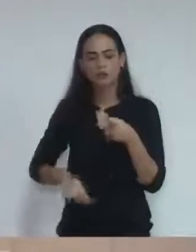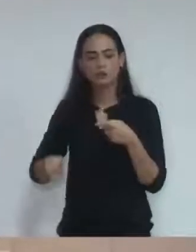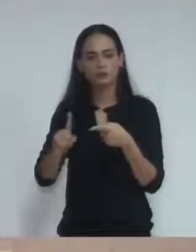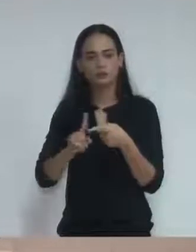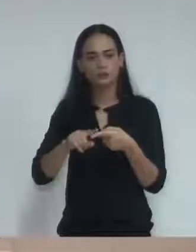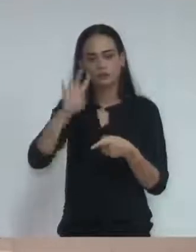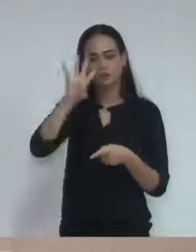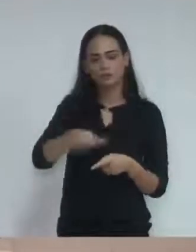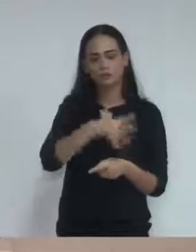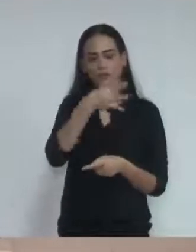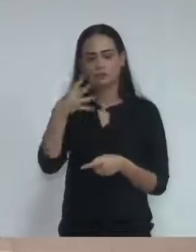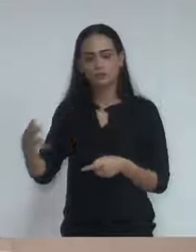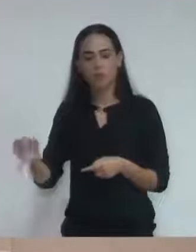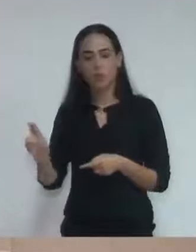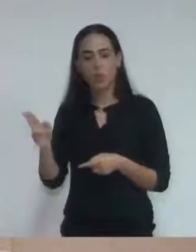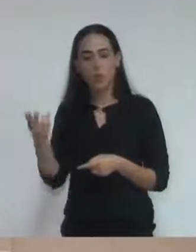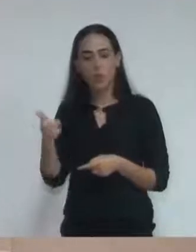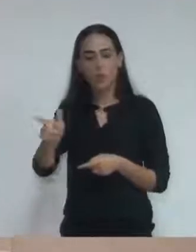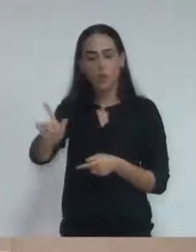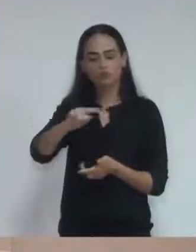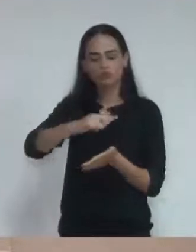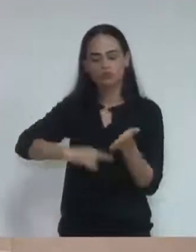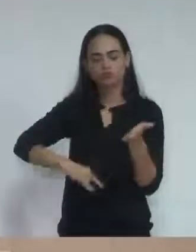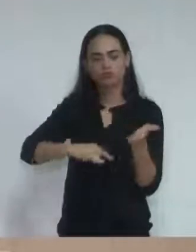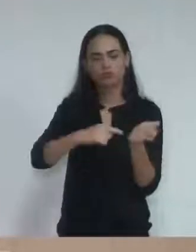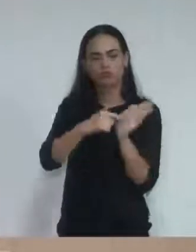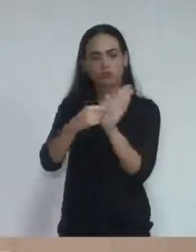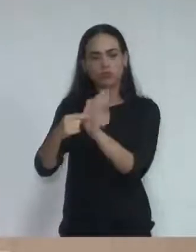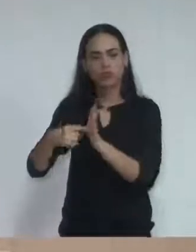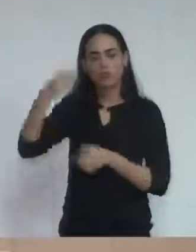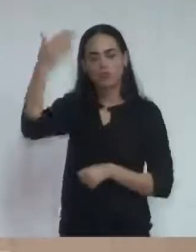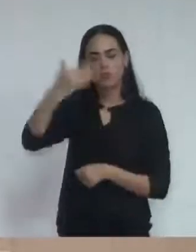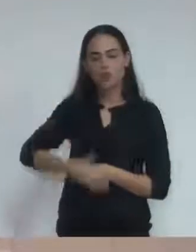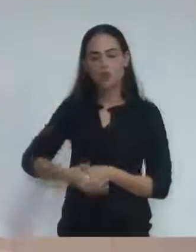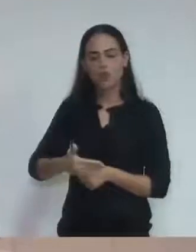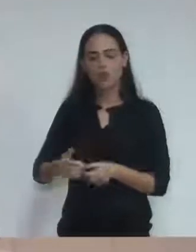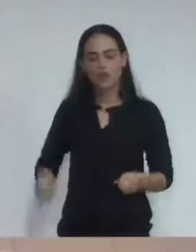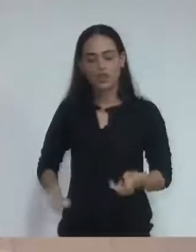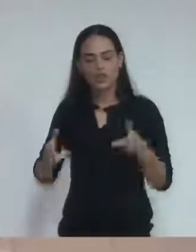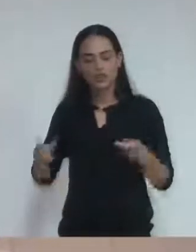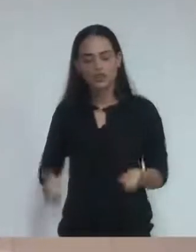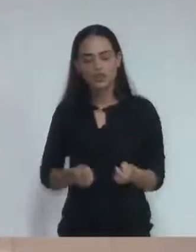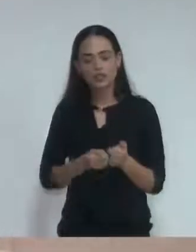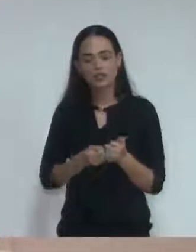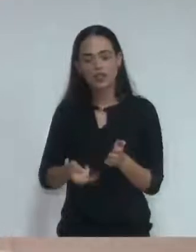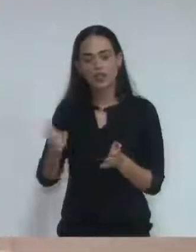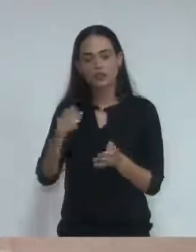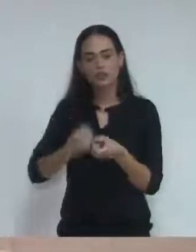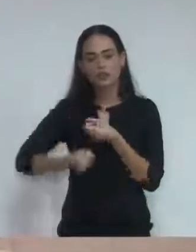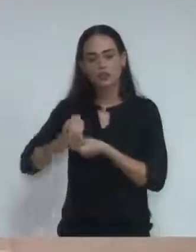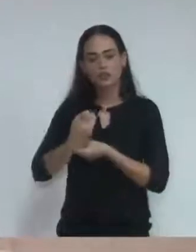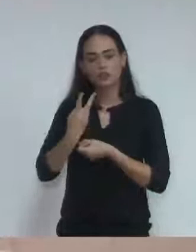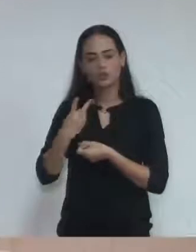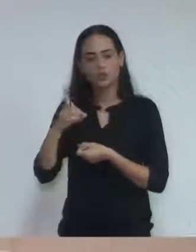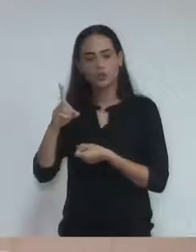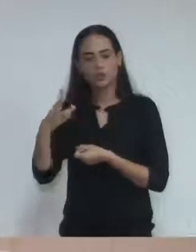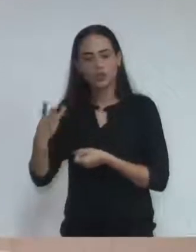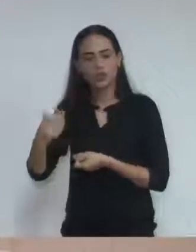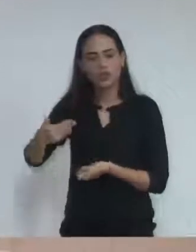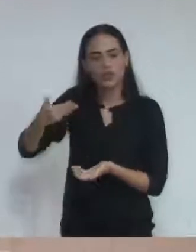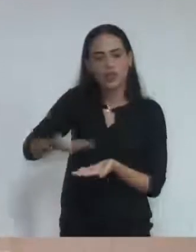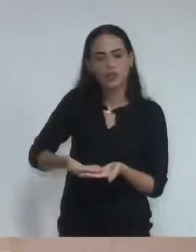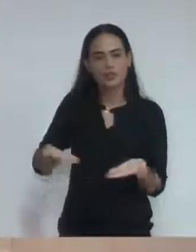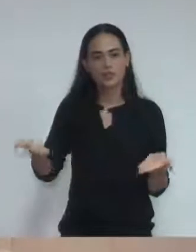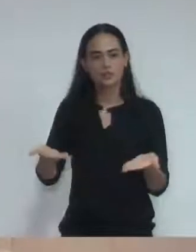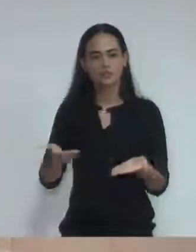em planilha de Excel ou qualquer outro tipo que informe os gastos de pronto pagamento e pequenas despesas nos anos 2013, 2014, 2015, 2016 e 2017,